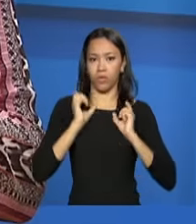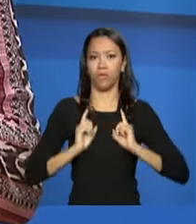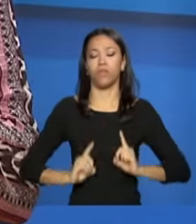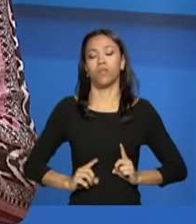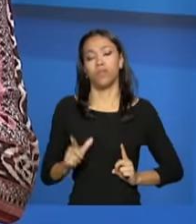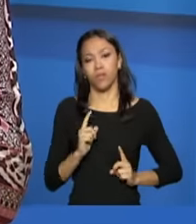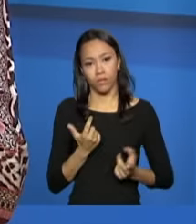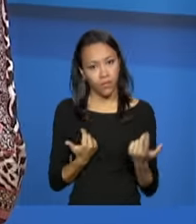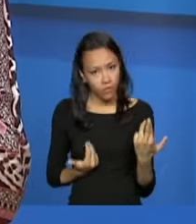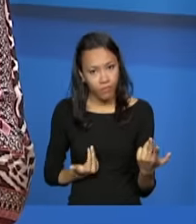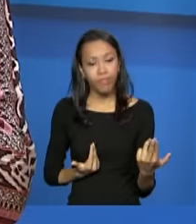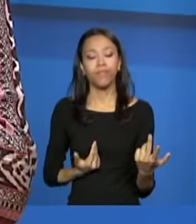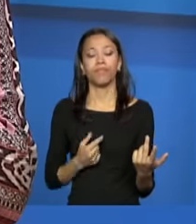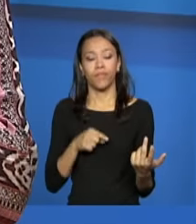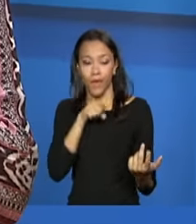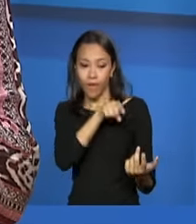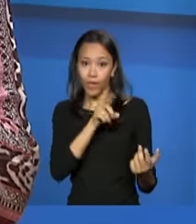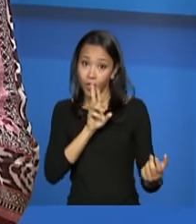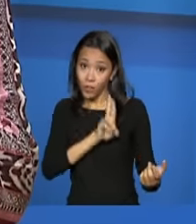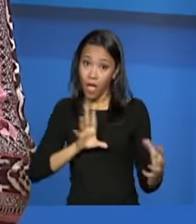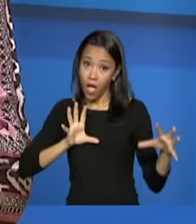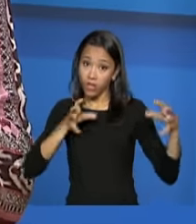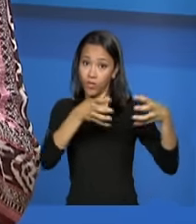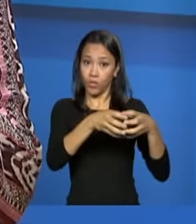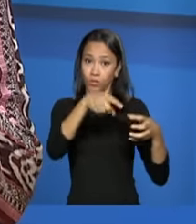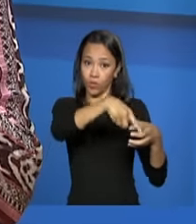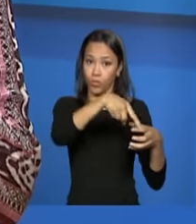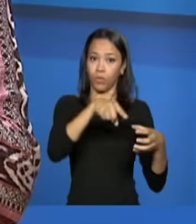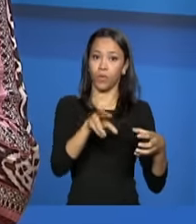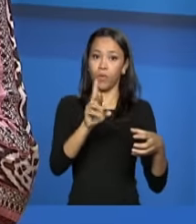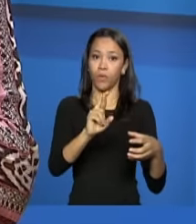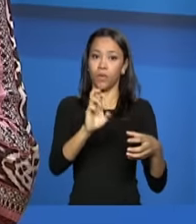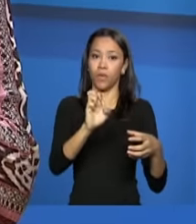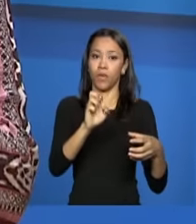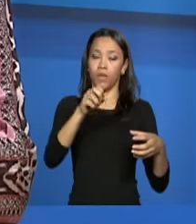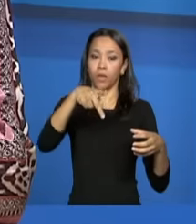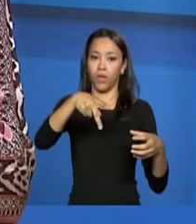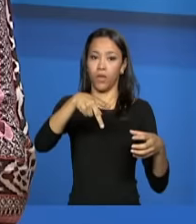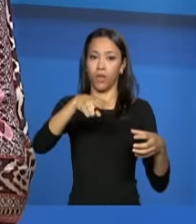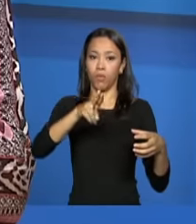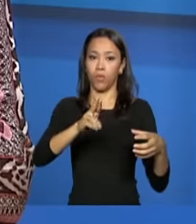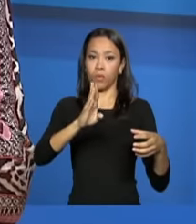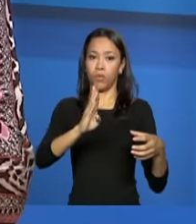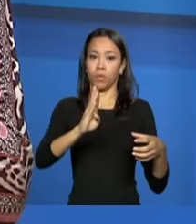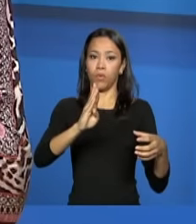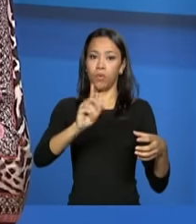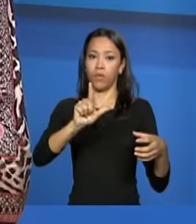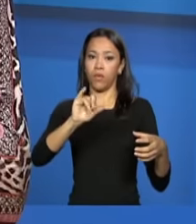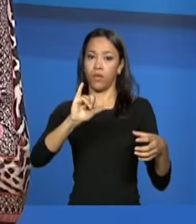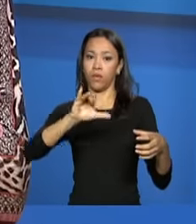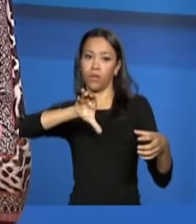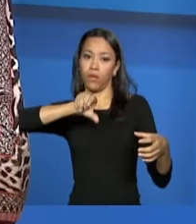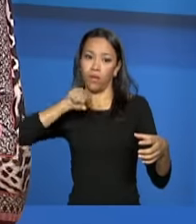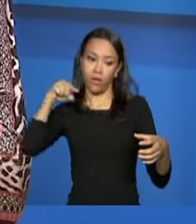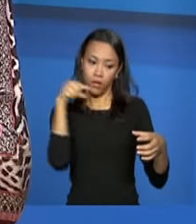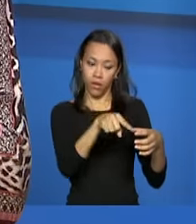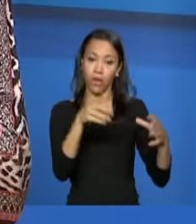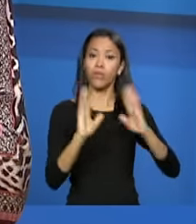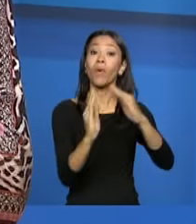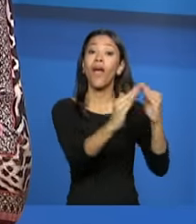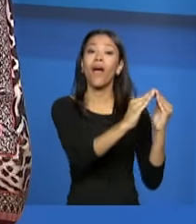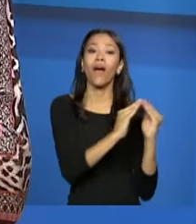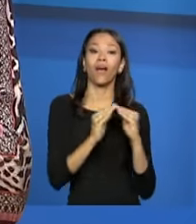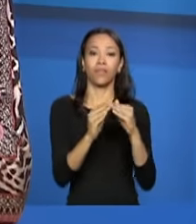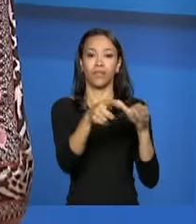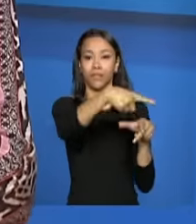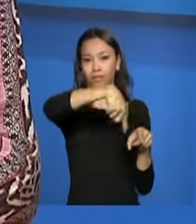tipificado essa modalidade, ele vai participar da gestão, é uma unidade de autogestão, inclusive, que é bastante importante a gente